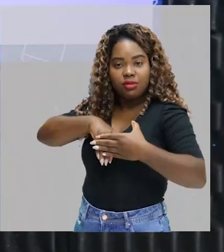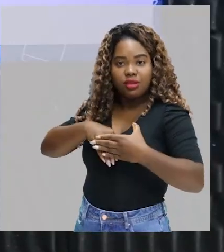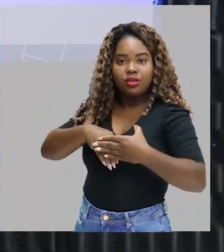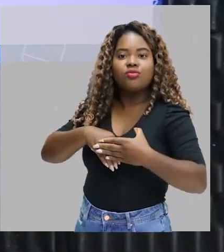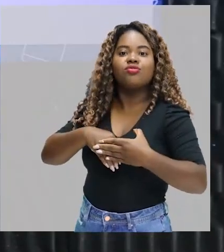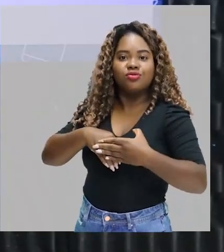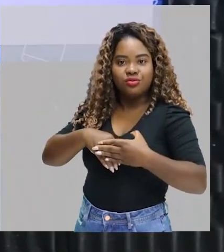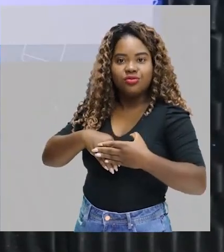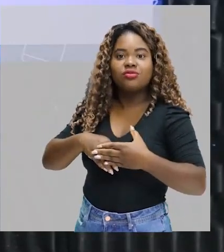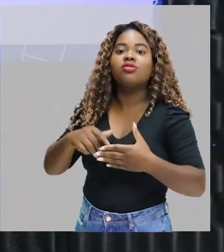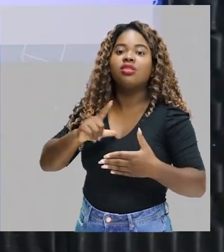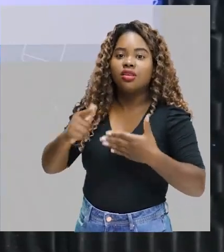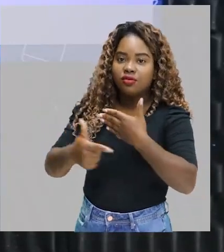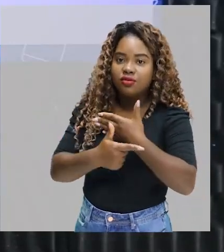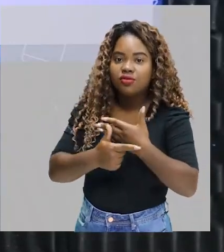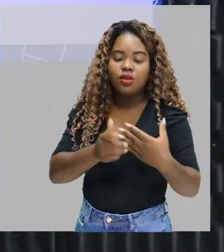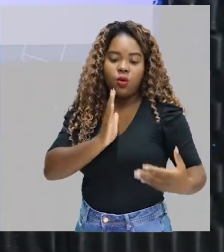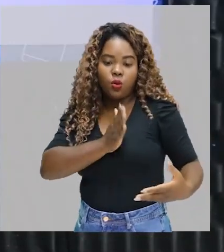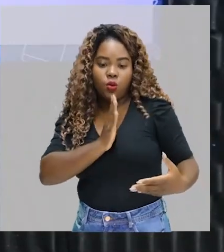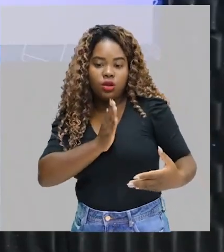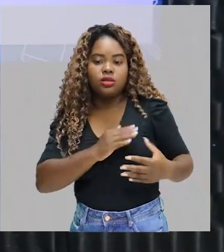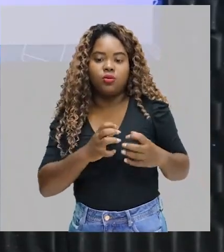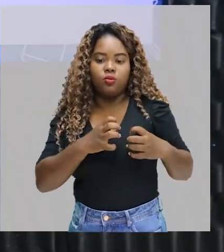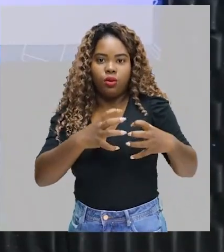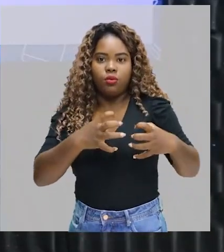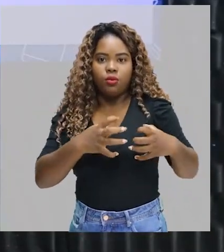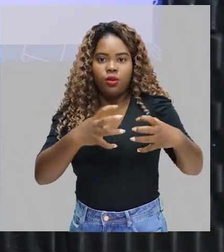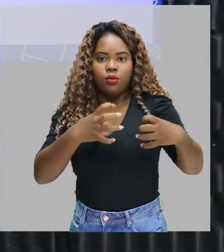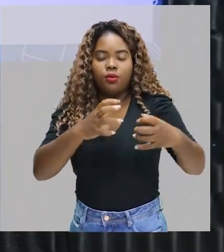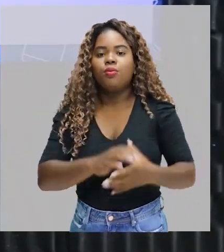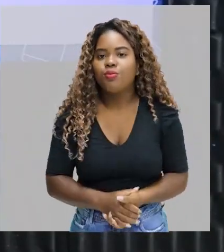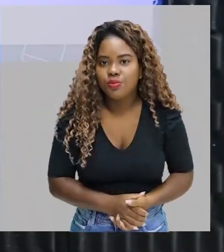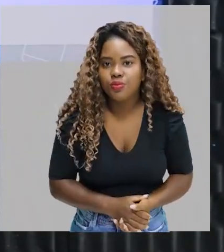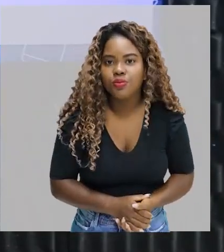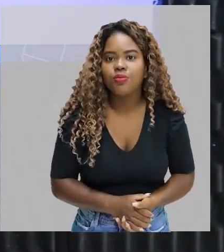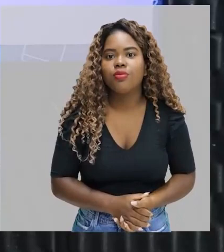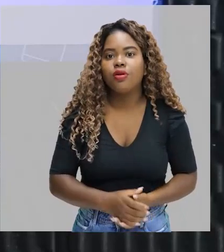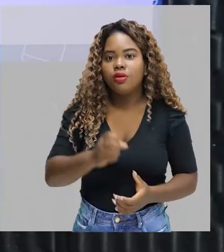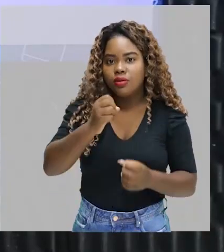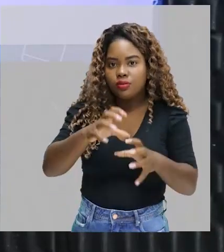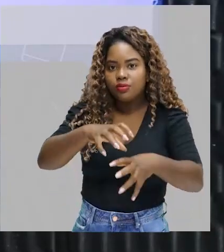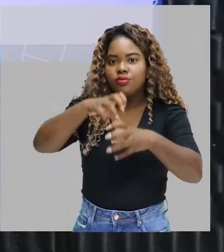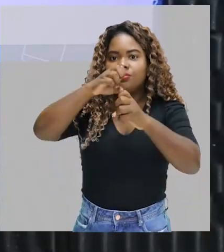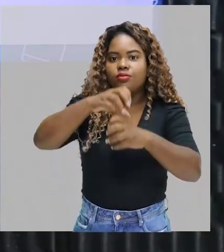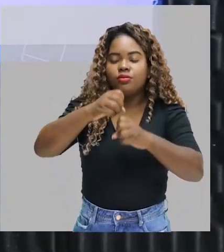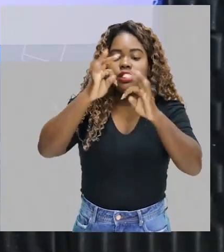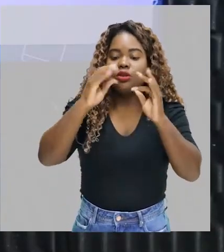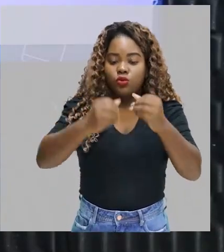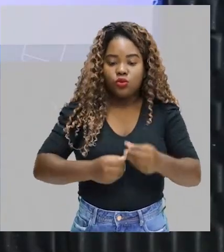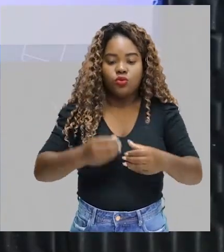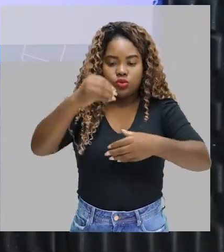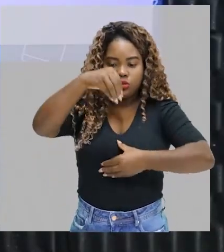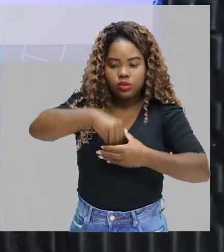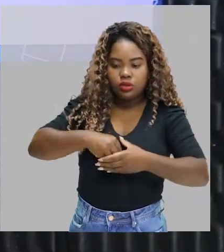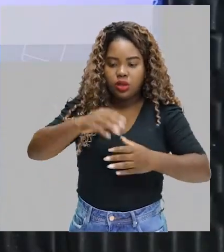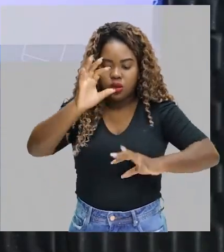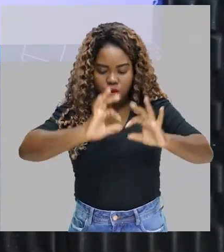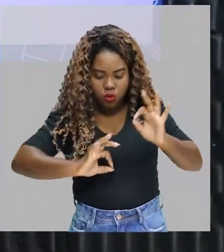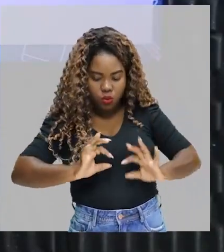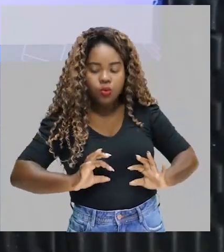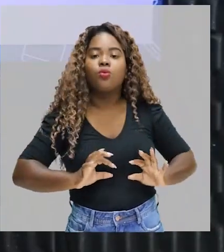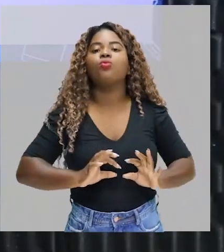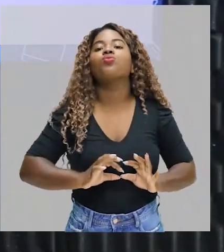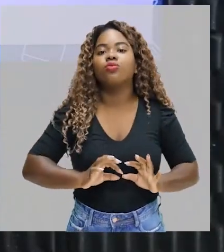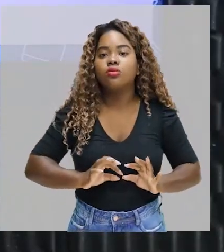batendo, ele está respirando, o fígado está trabalhando, o rim está trabalhando, todos os órgãos vitais estão ali trabalhando.